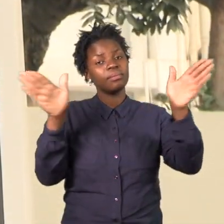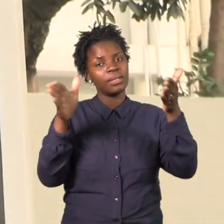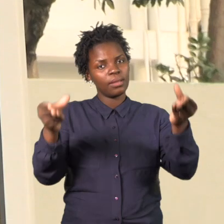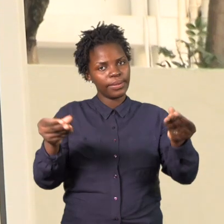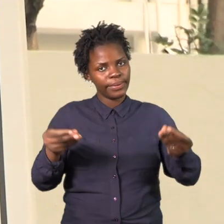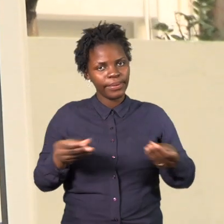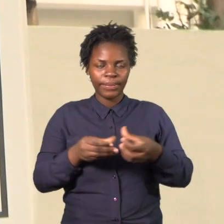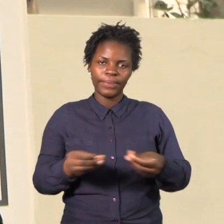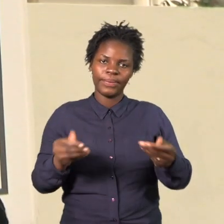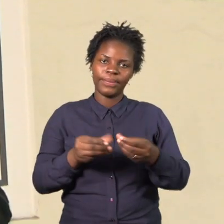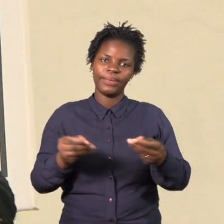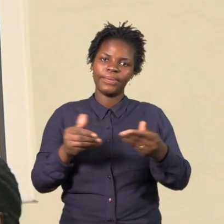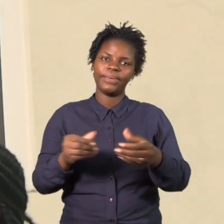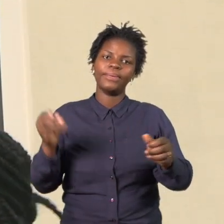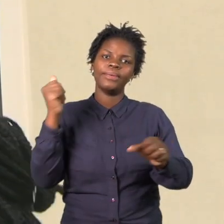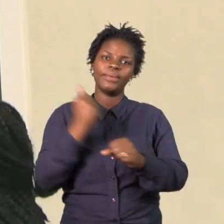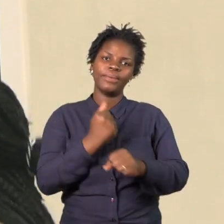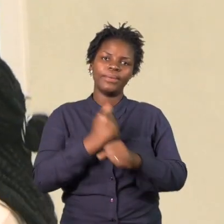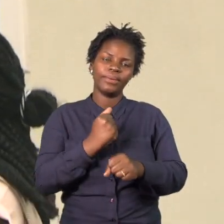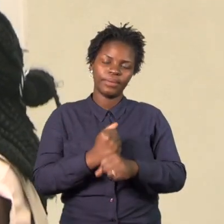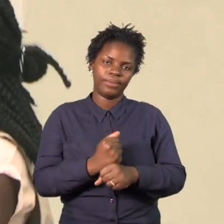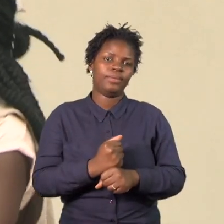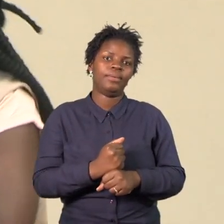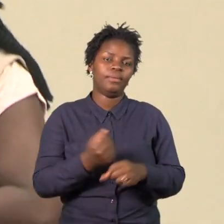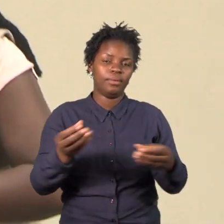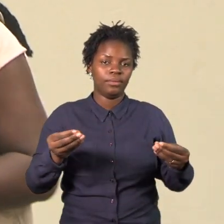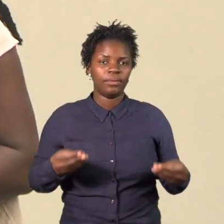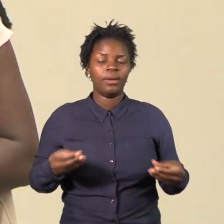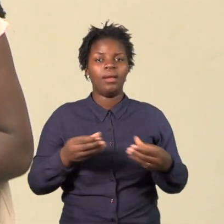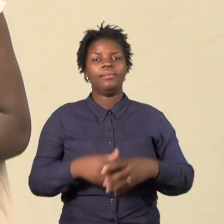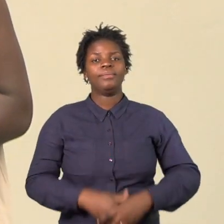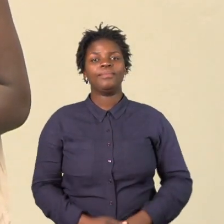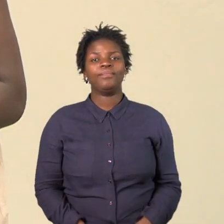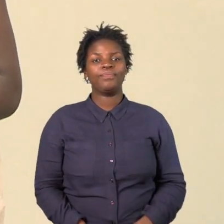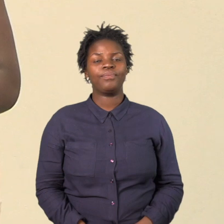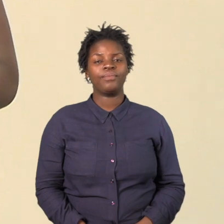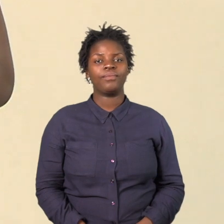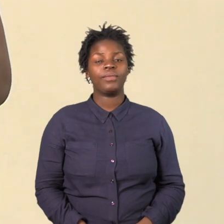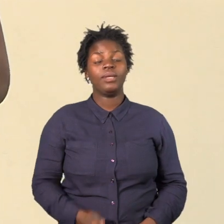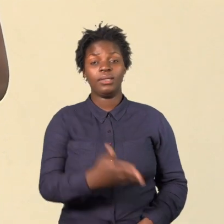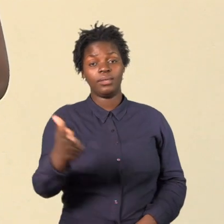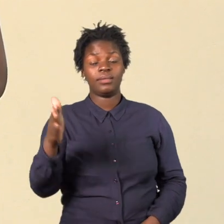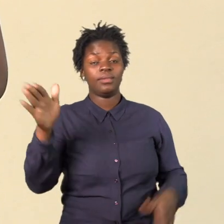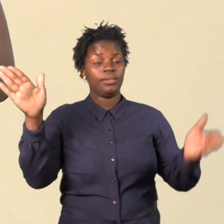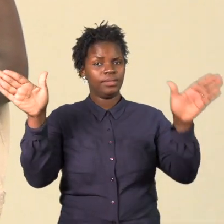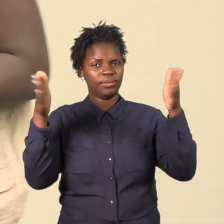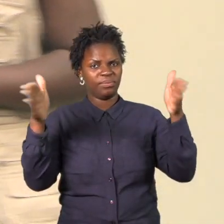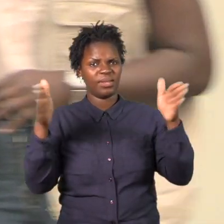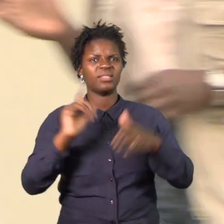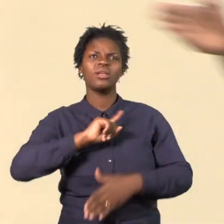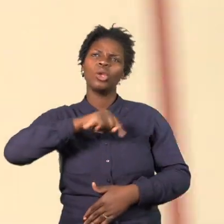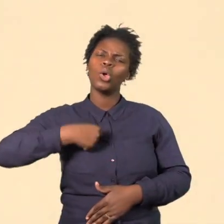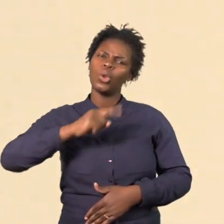obra de construções pertencente a Kratos Engenharia e Construções. E do meu lado direito, é possível